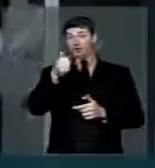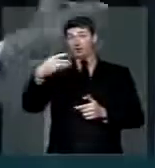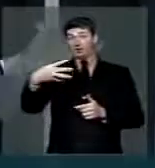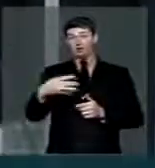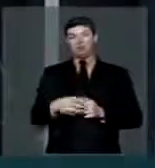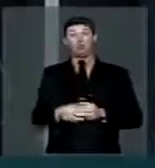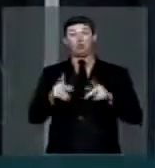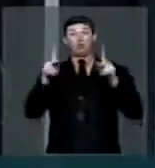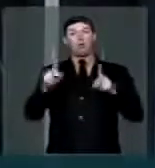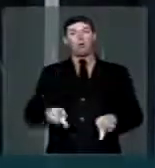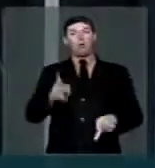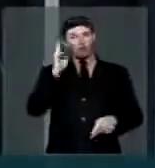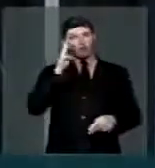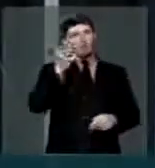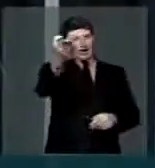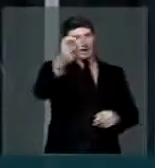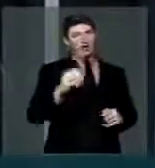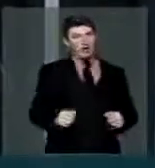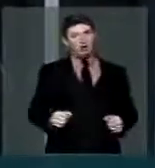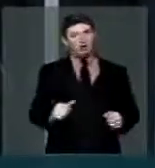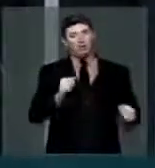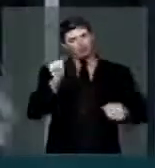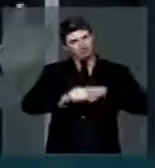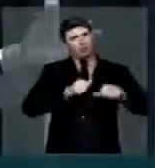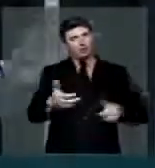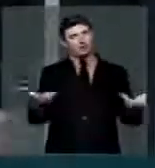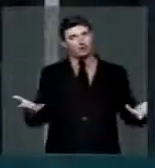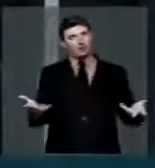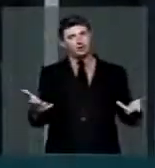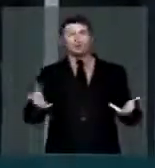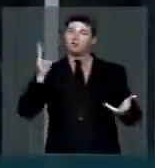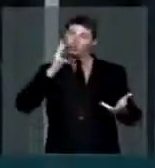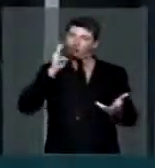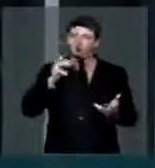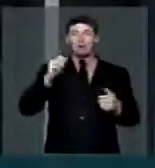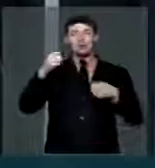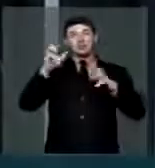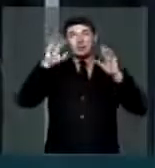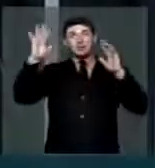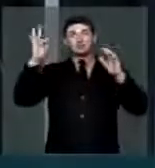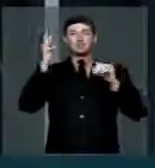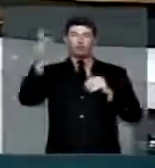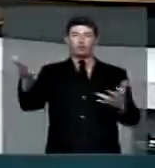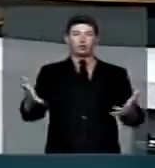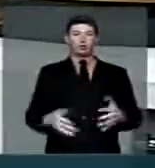o povo do Maranhão faça uma mudança para que o maranhense possa ter esperança. Obrigado.